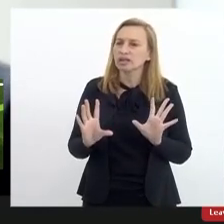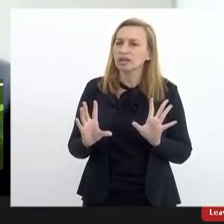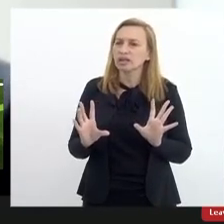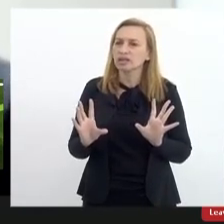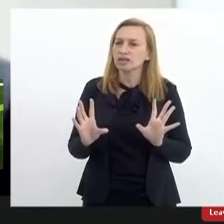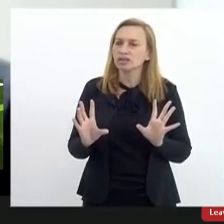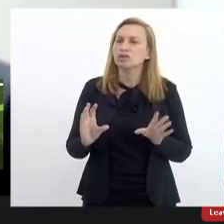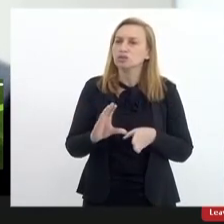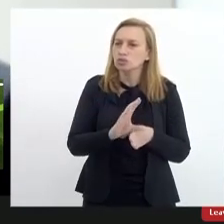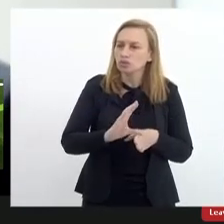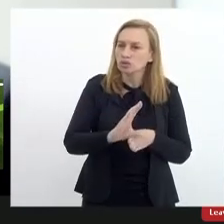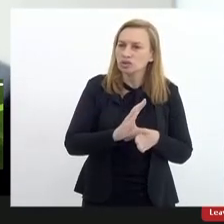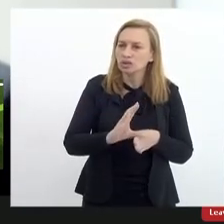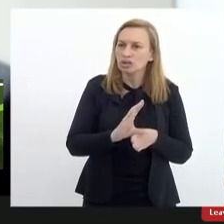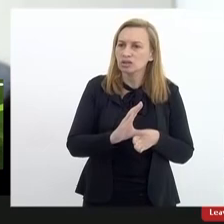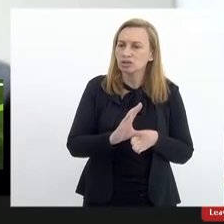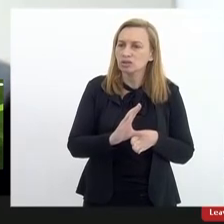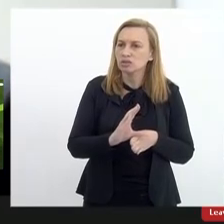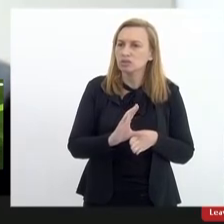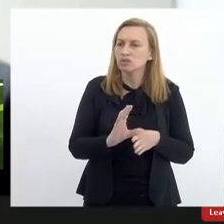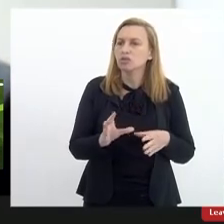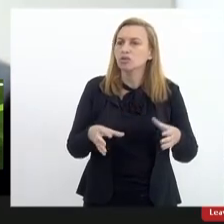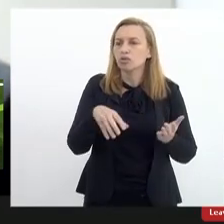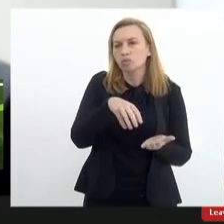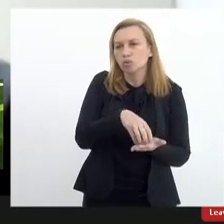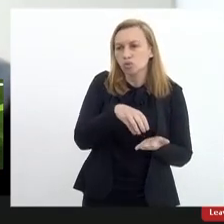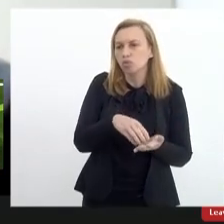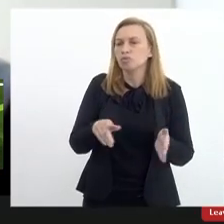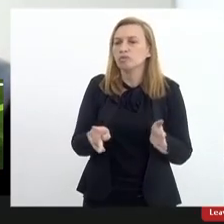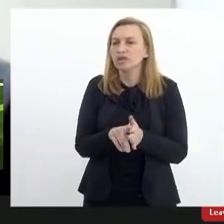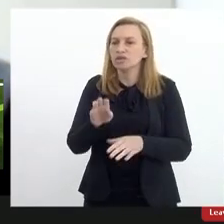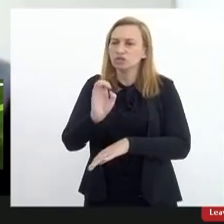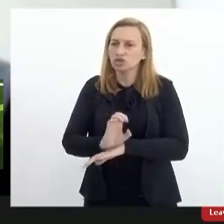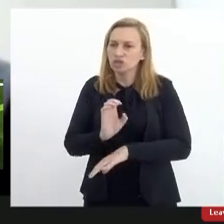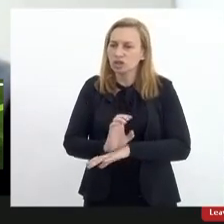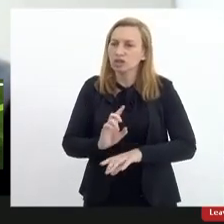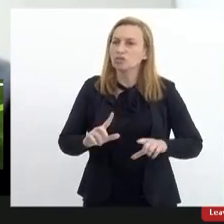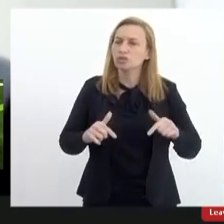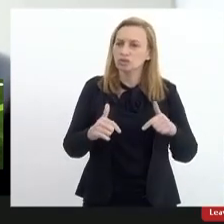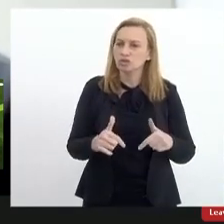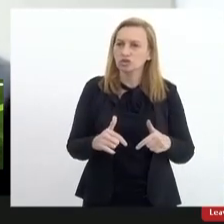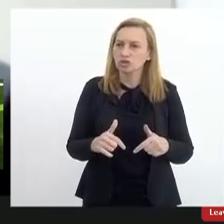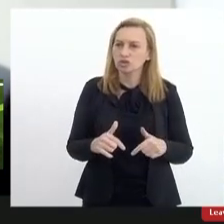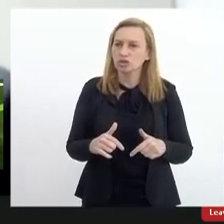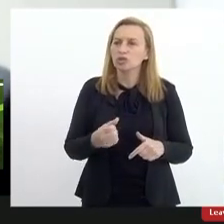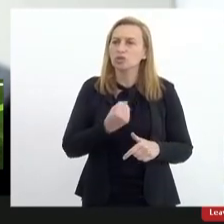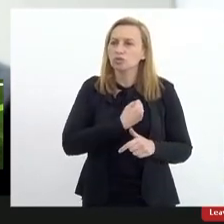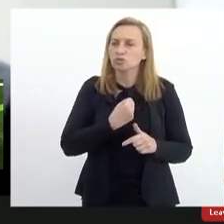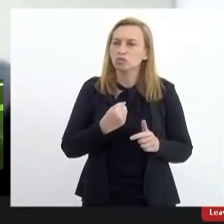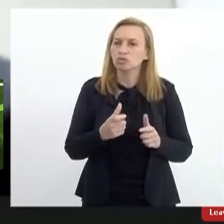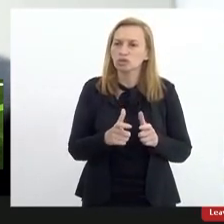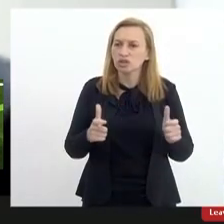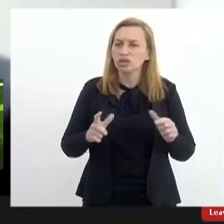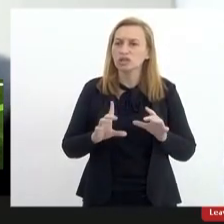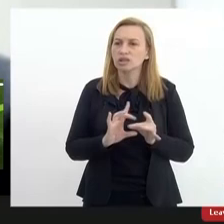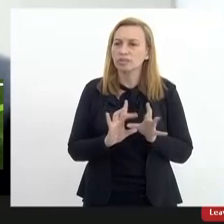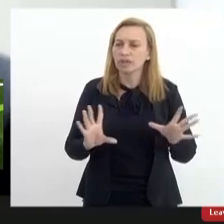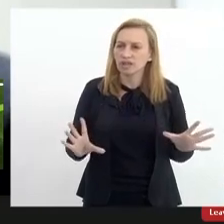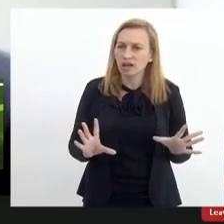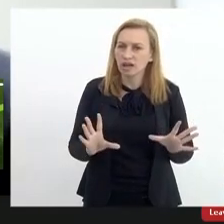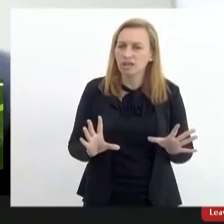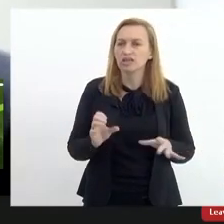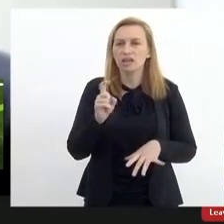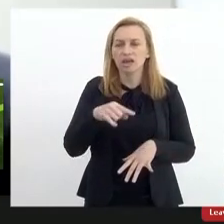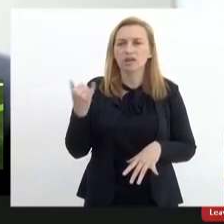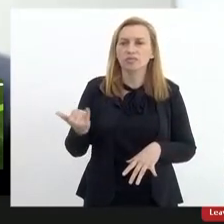do conselho como órgão de estado que tenha condições de funcionamento tenha maior autonomia operacional acho que isso é